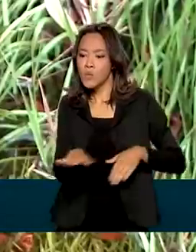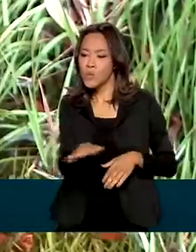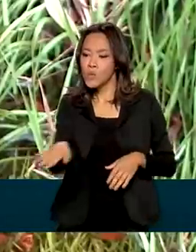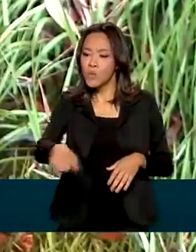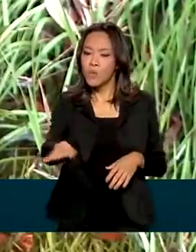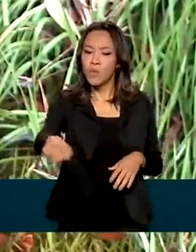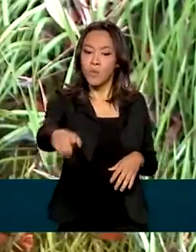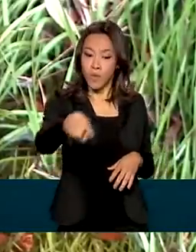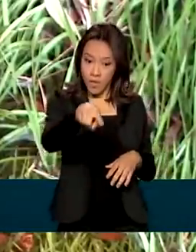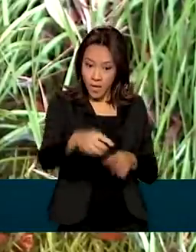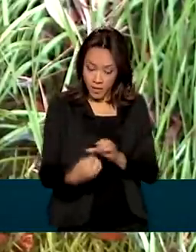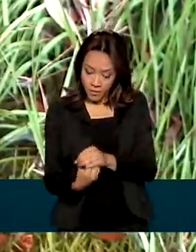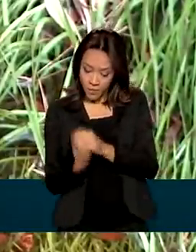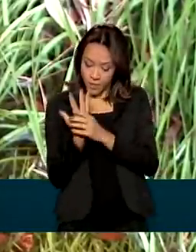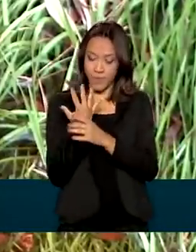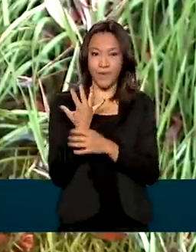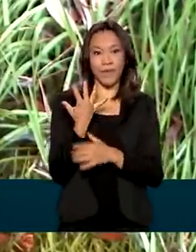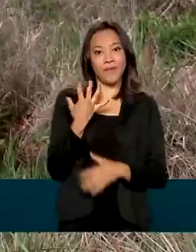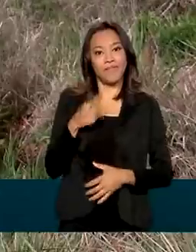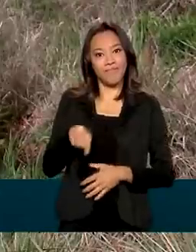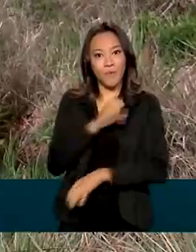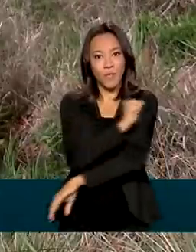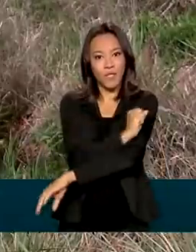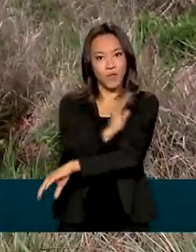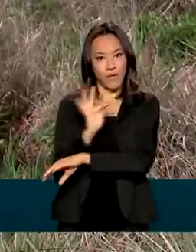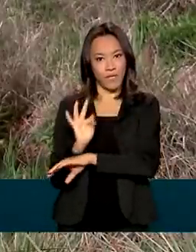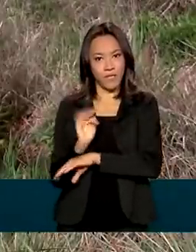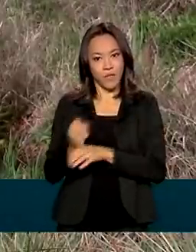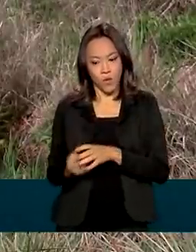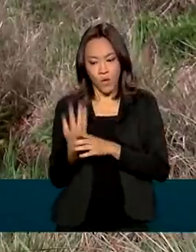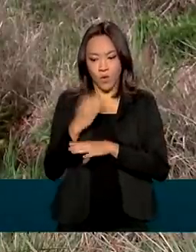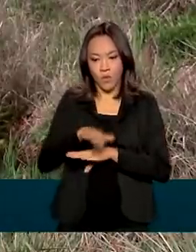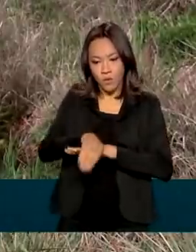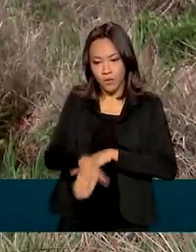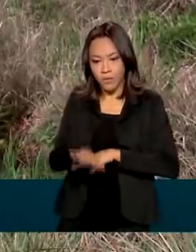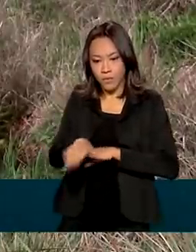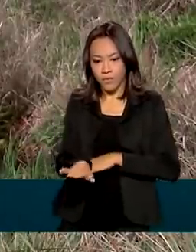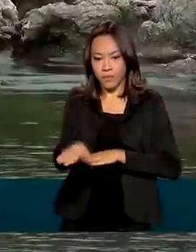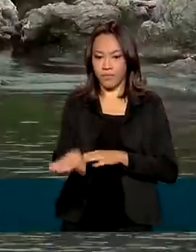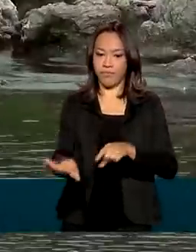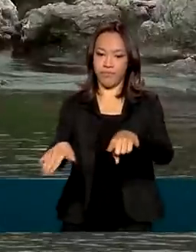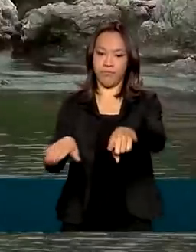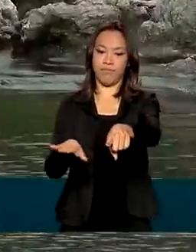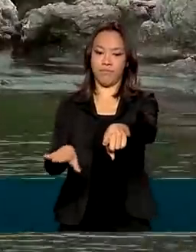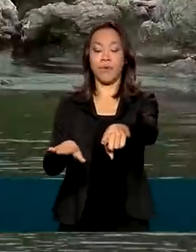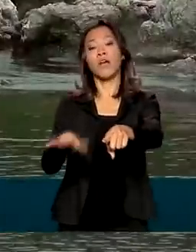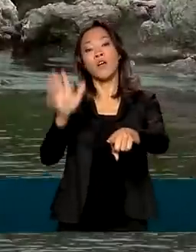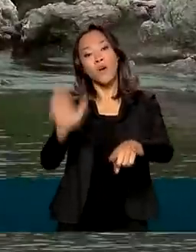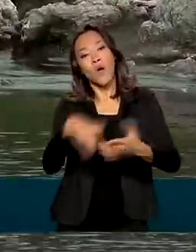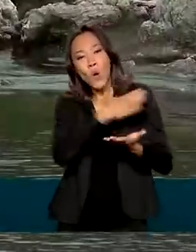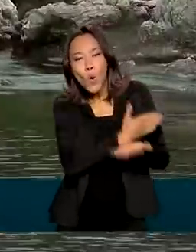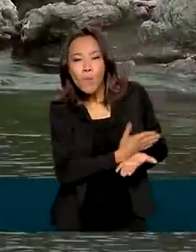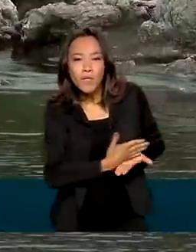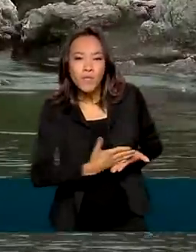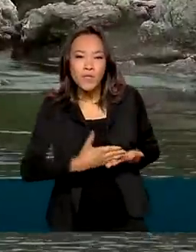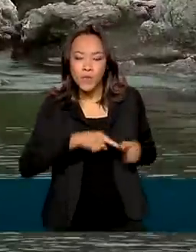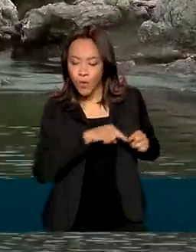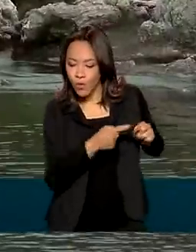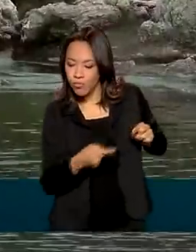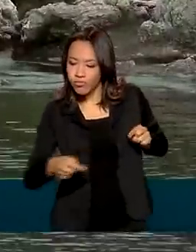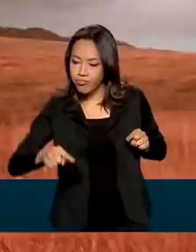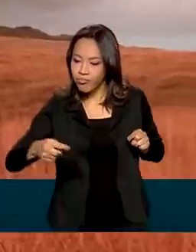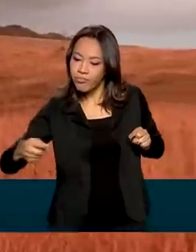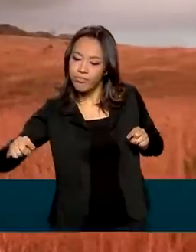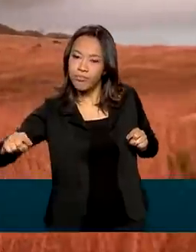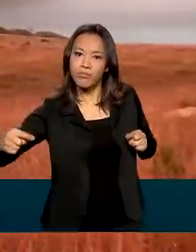elas a nascente histórica do Rio São Francisco. E aqui, onde brota o velho Chico, começou a Jornada das Águas do governo